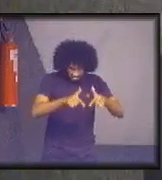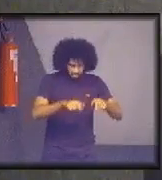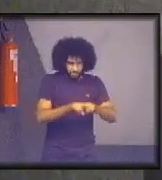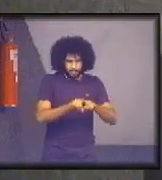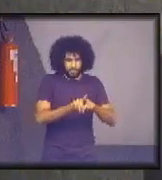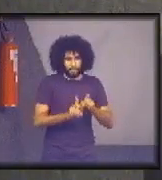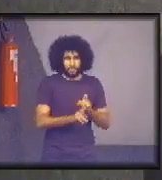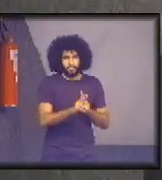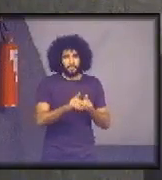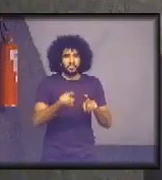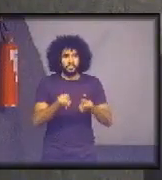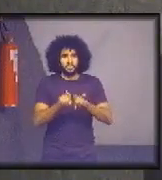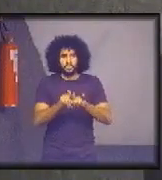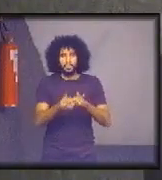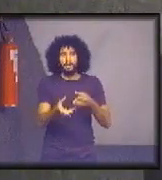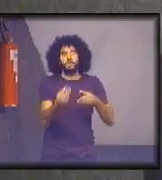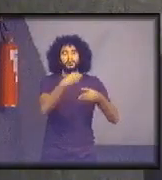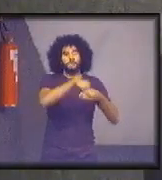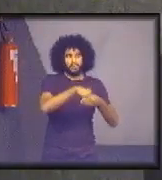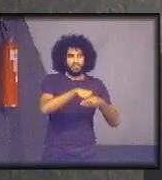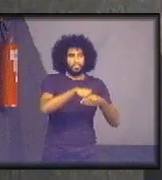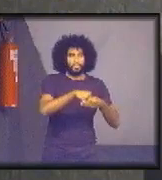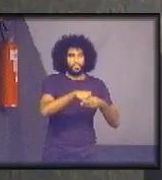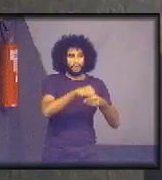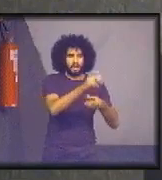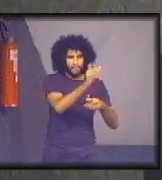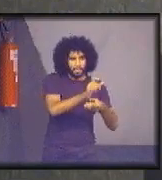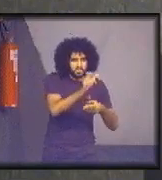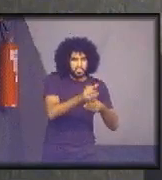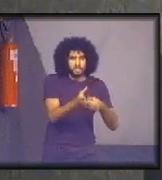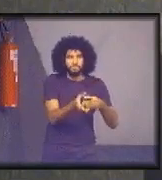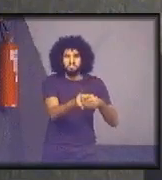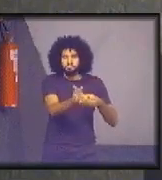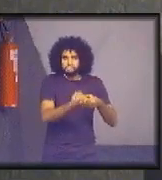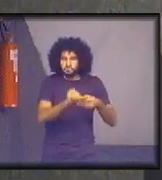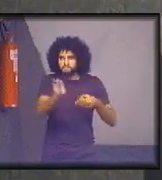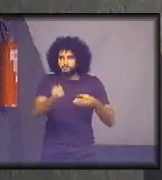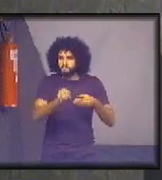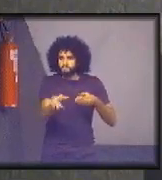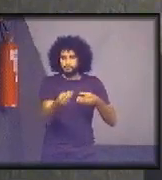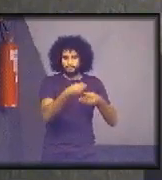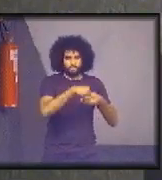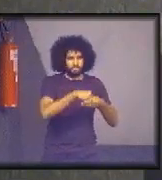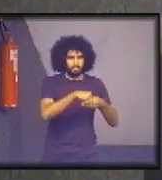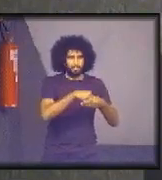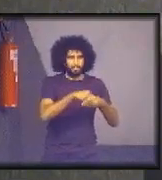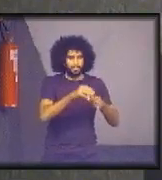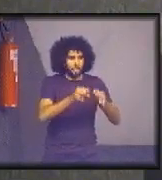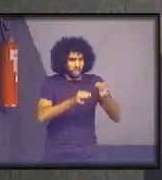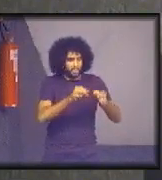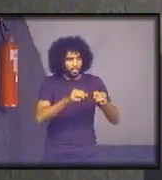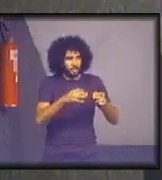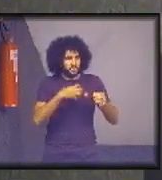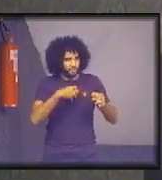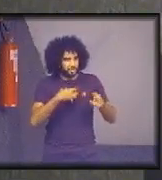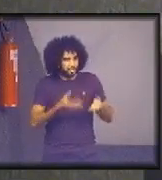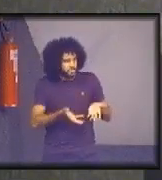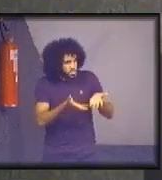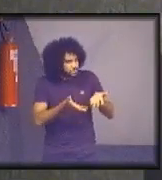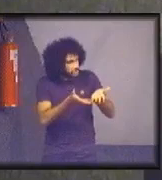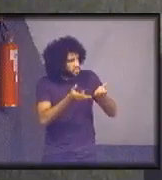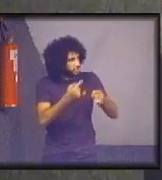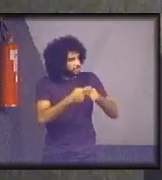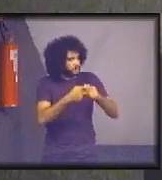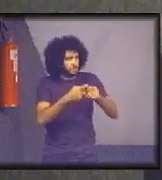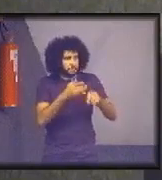interno. A gente tem que trazer essas pessoas para dentro do tribunal e que se motivem e façam parte, porque dentro